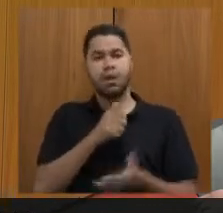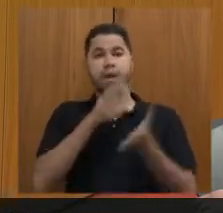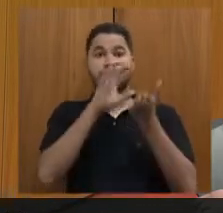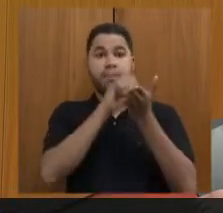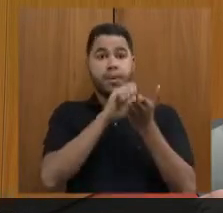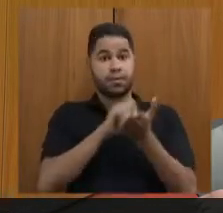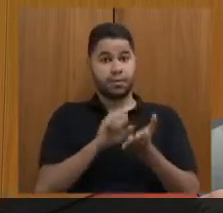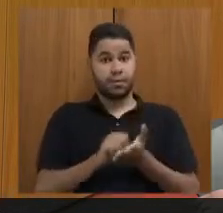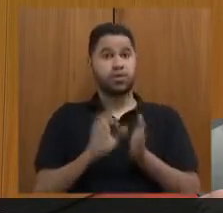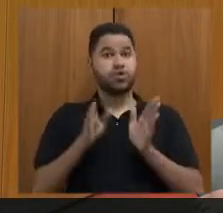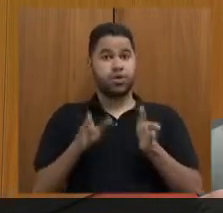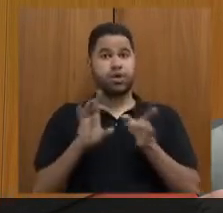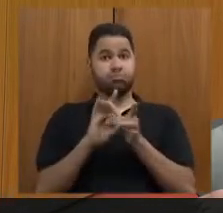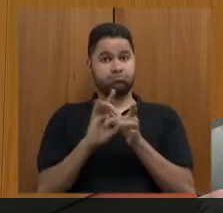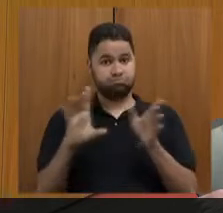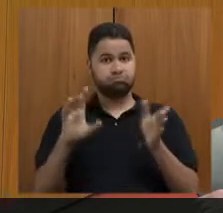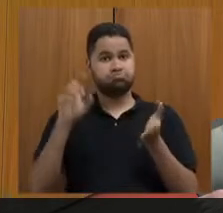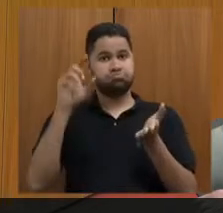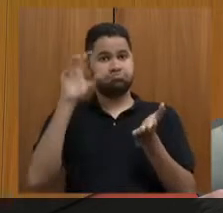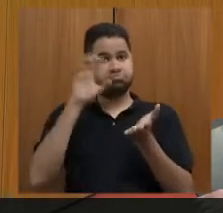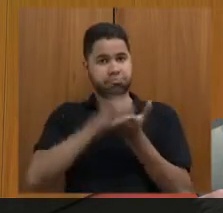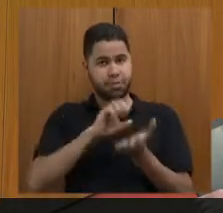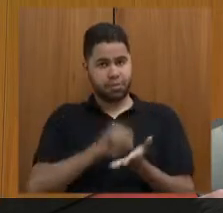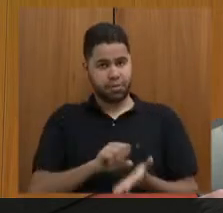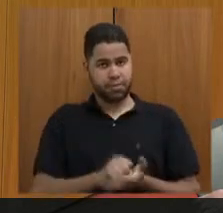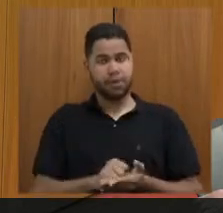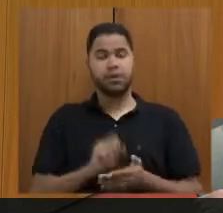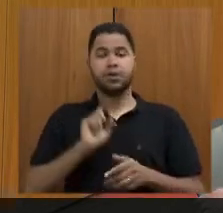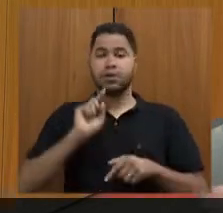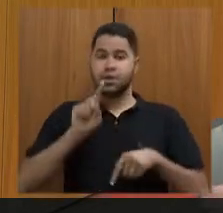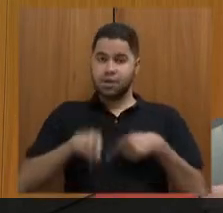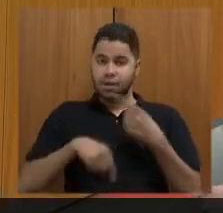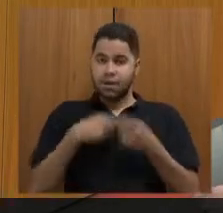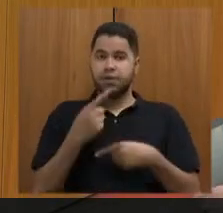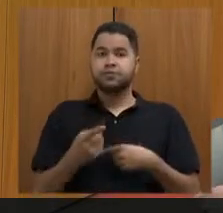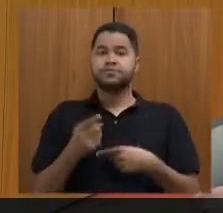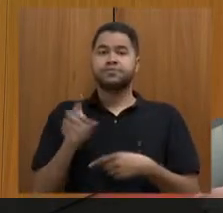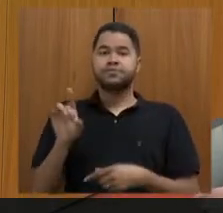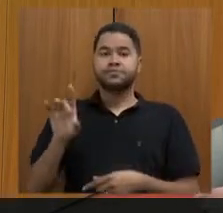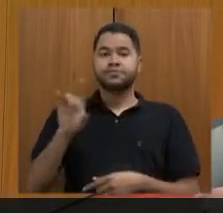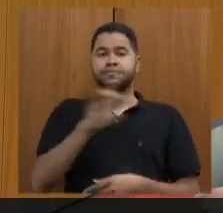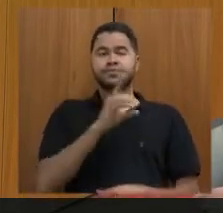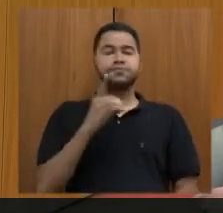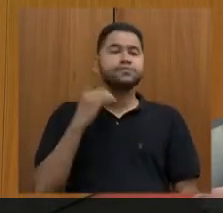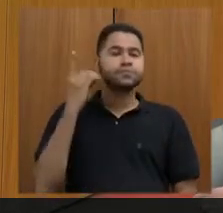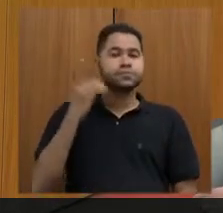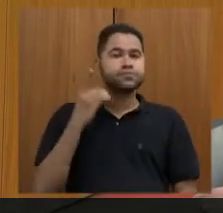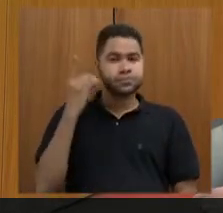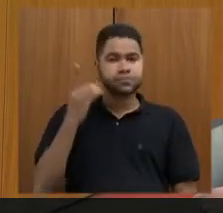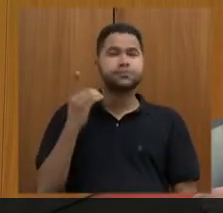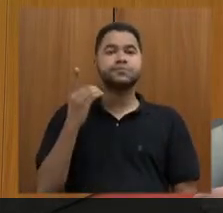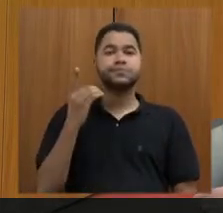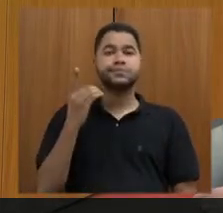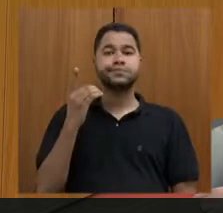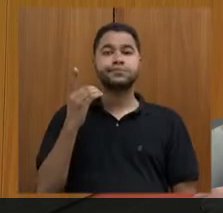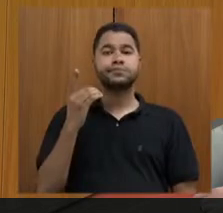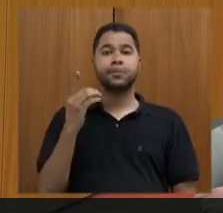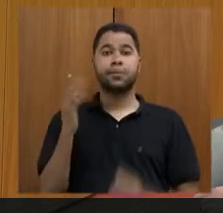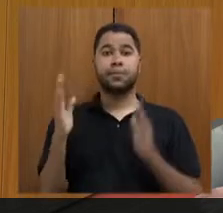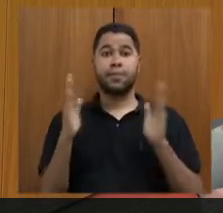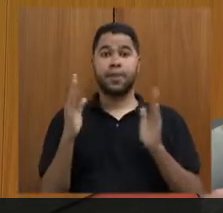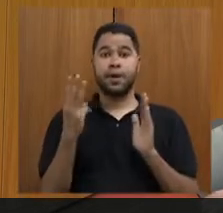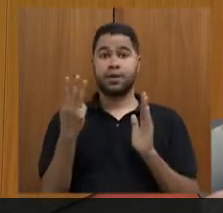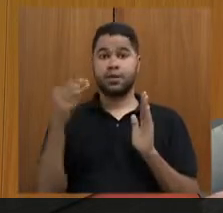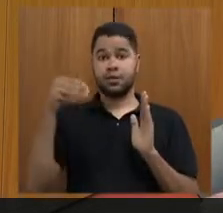tanto já estão abertas. Após, cada deputado fará uma interpelação pelo prazo de